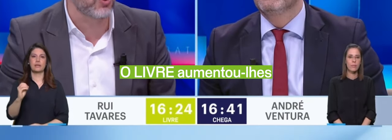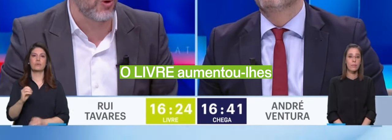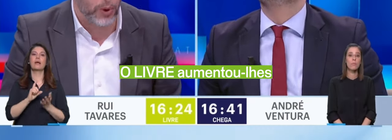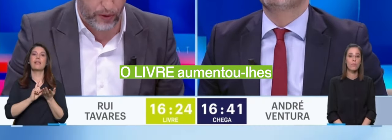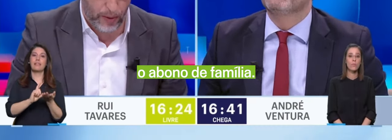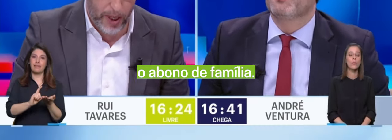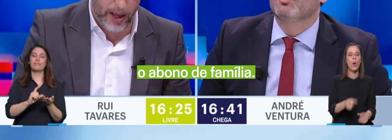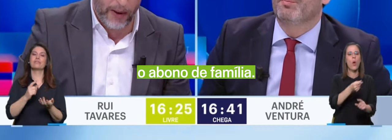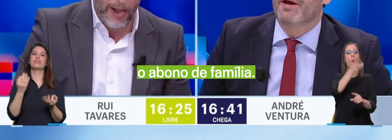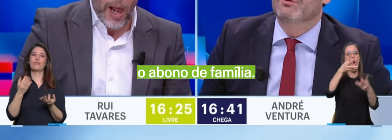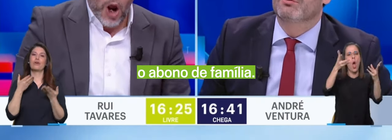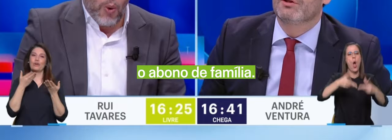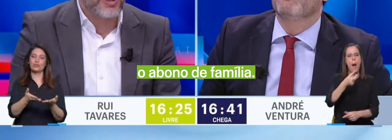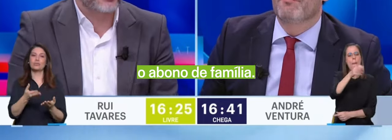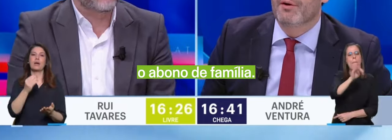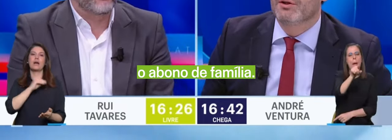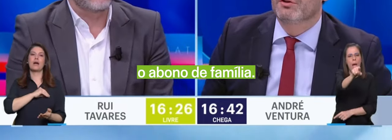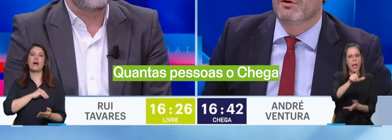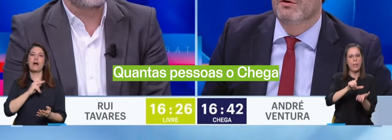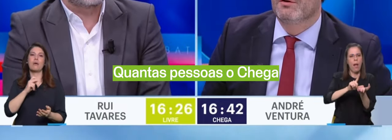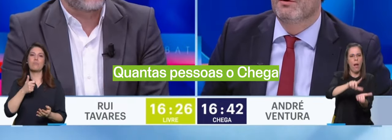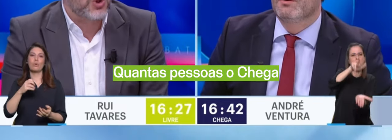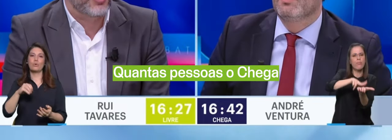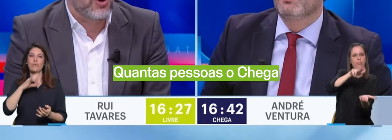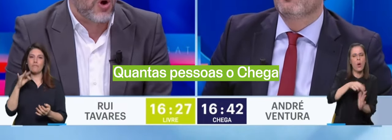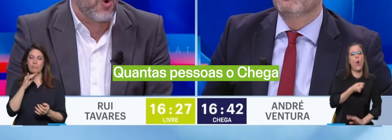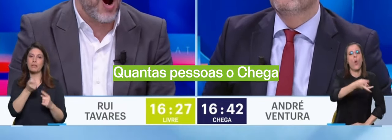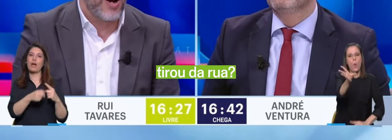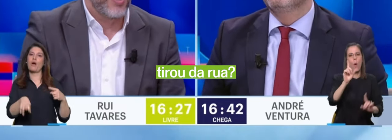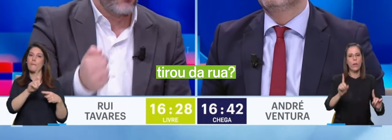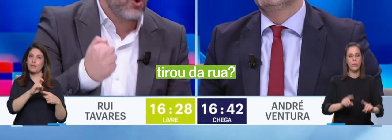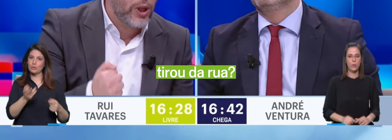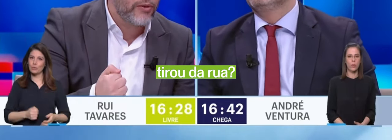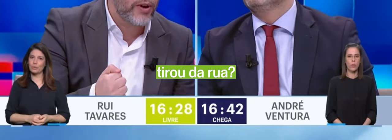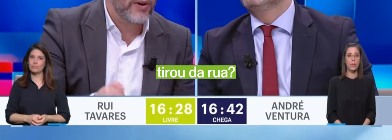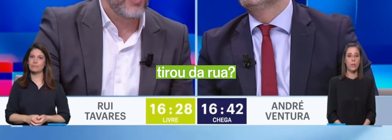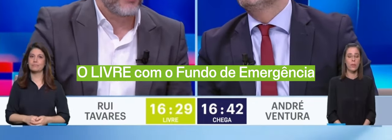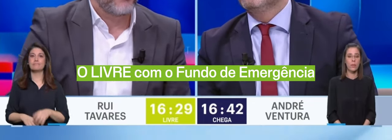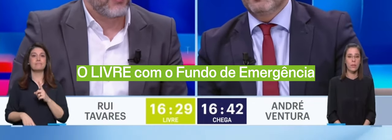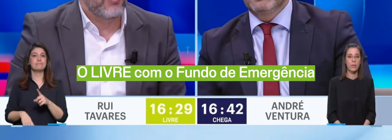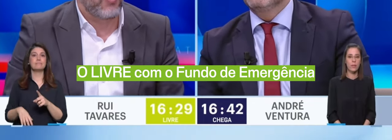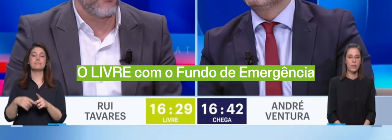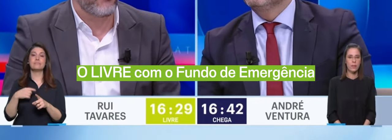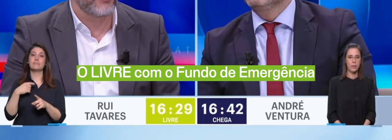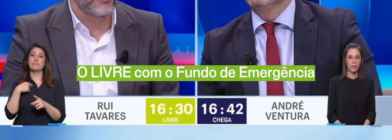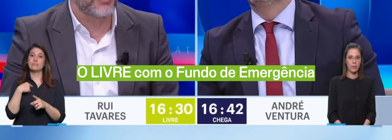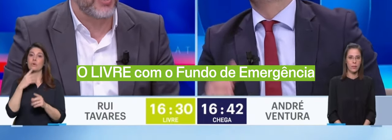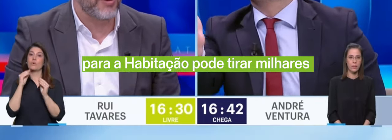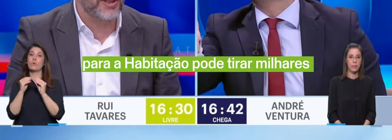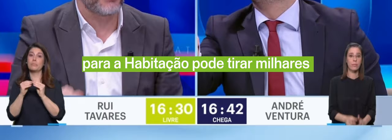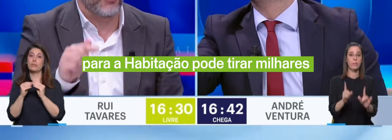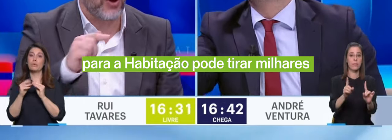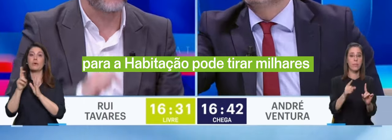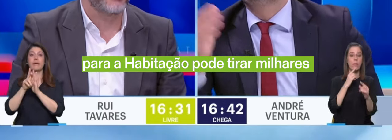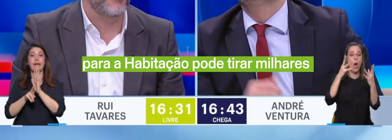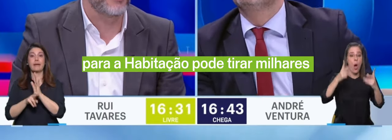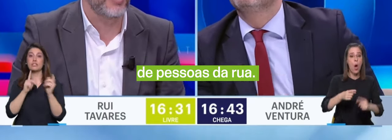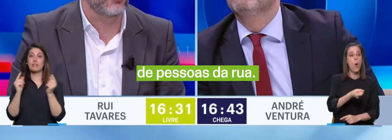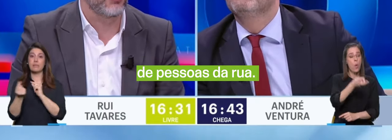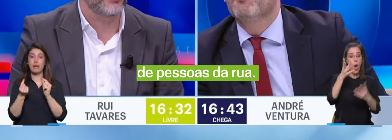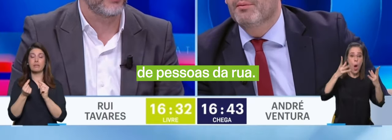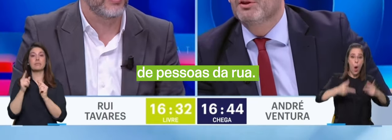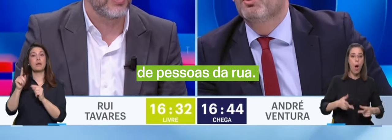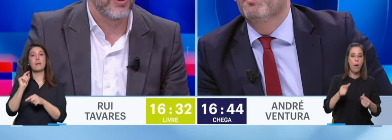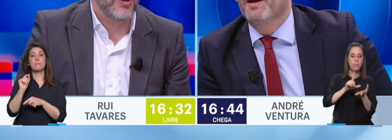aumentou-lhes o abuso de família. André Ventura, eu vou ter que retirar outra vez. Está a faltar aquilo que nós combinámos, regras para este debate. O